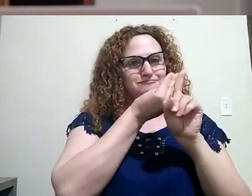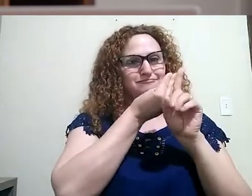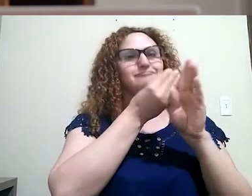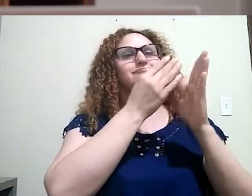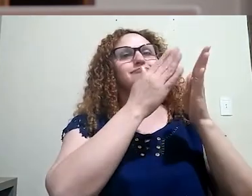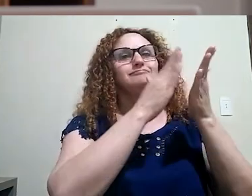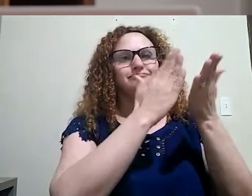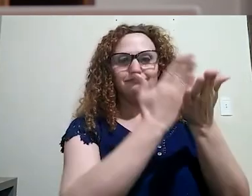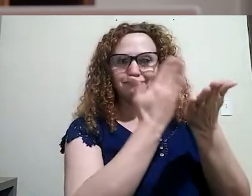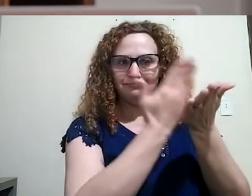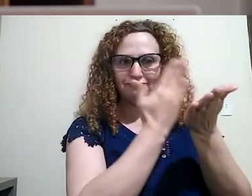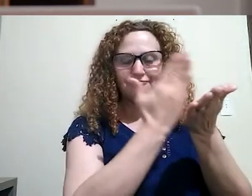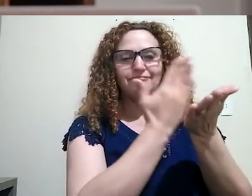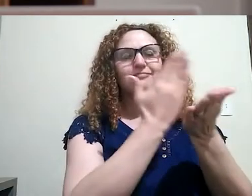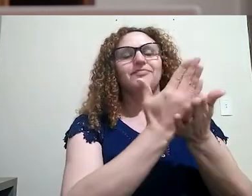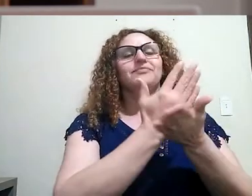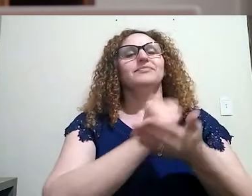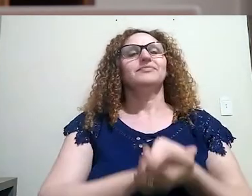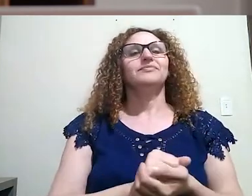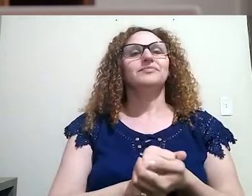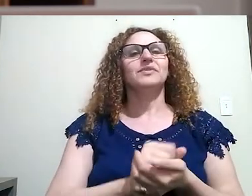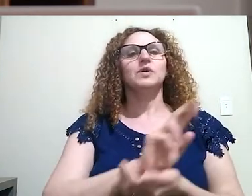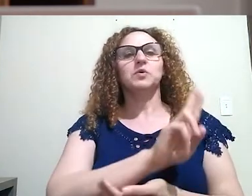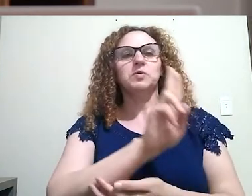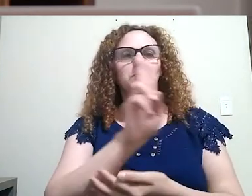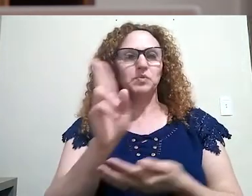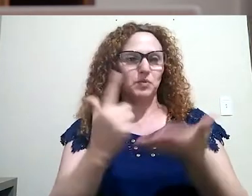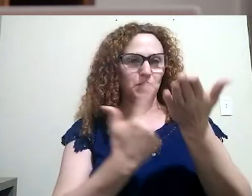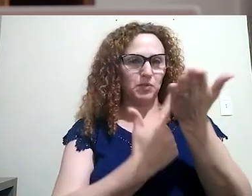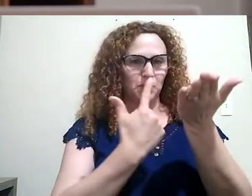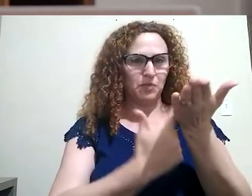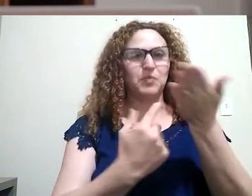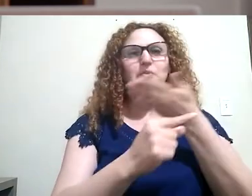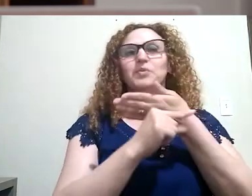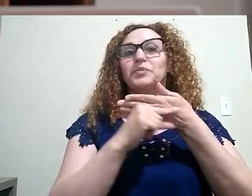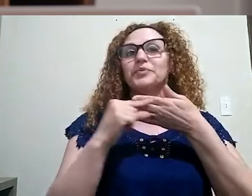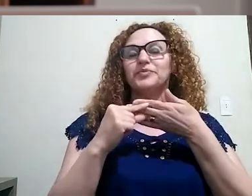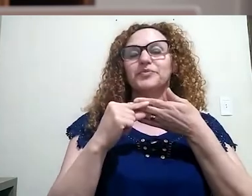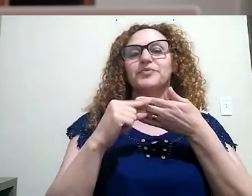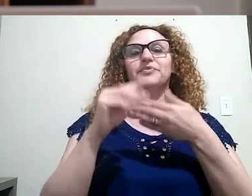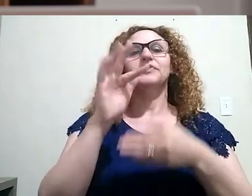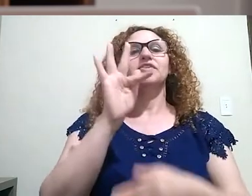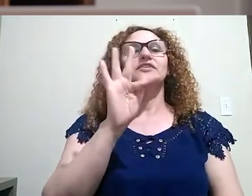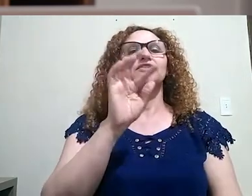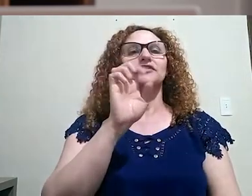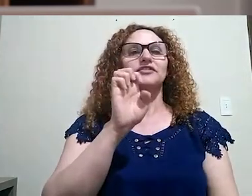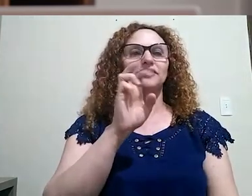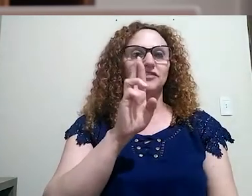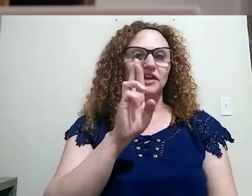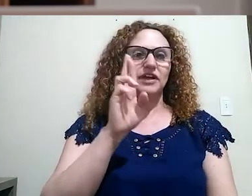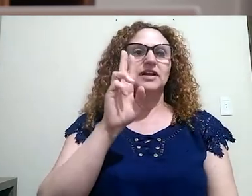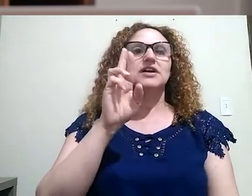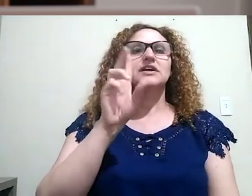obra póstuma do linguista suíço Ferdinand de Saussure, publicada em